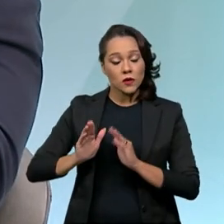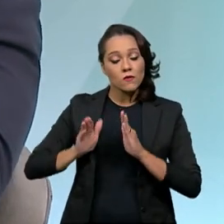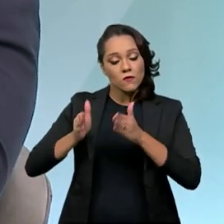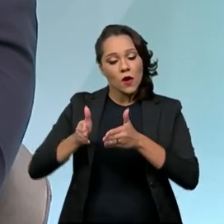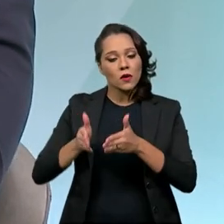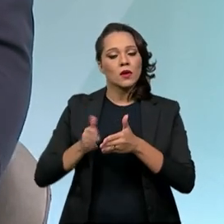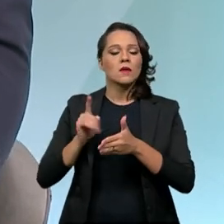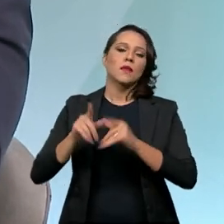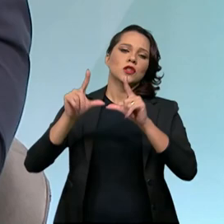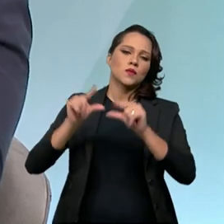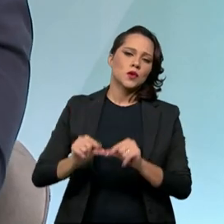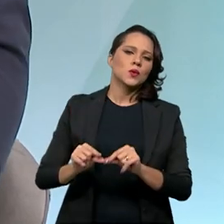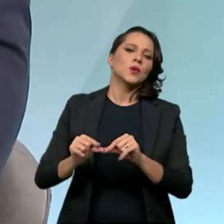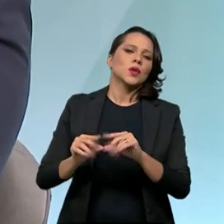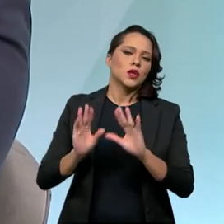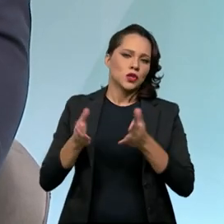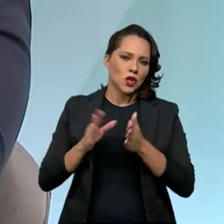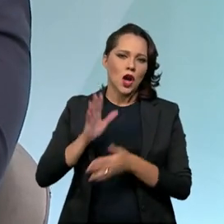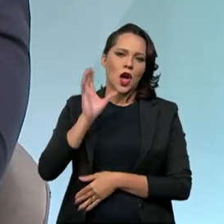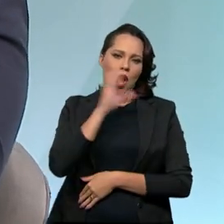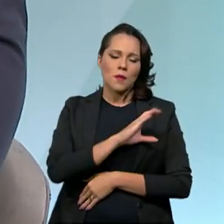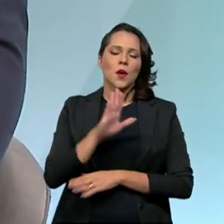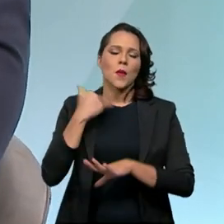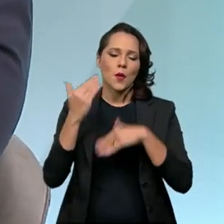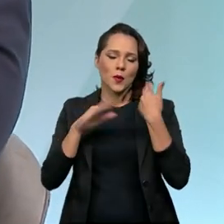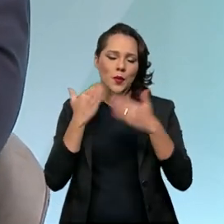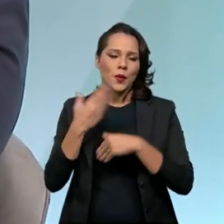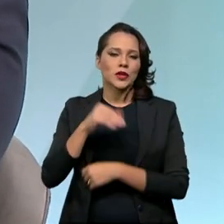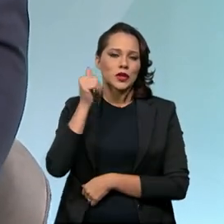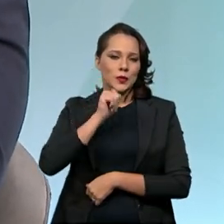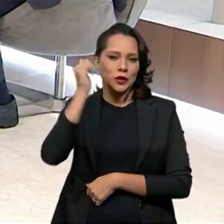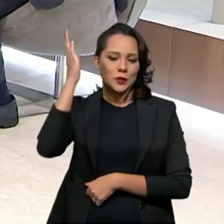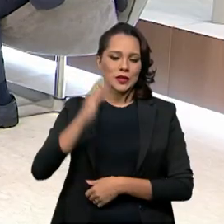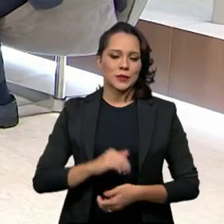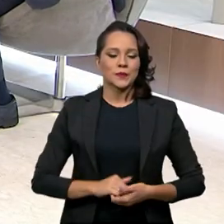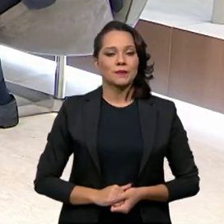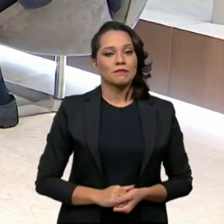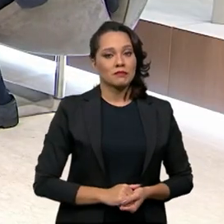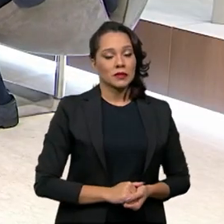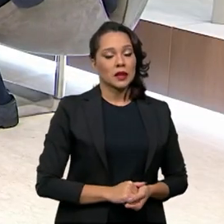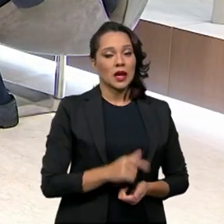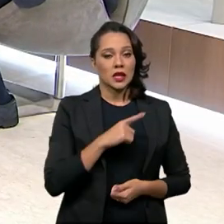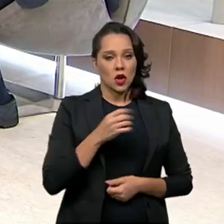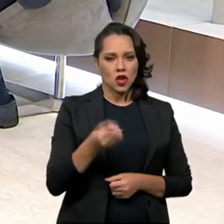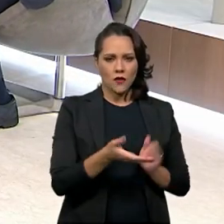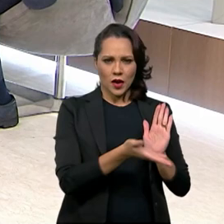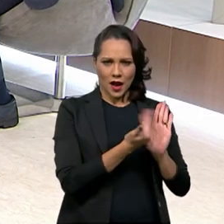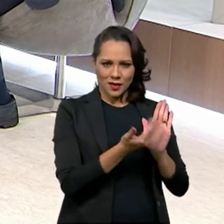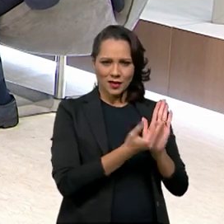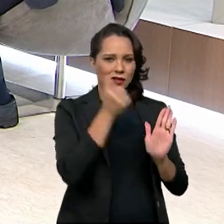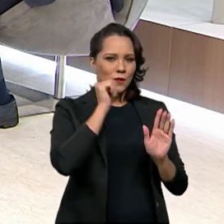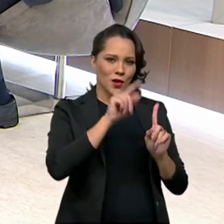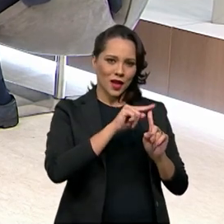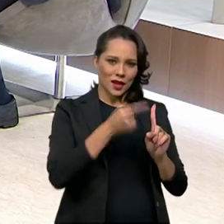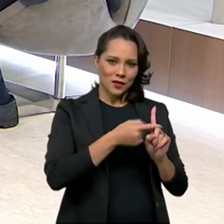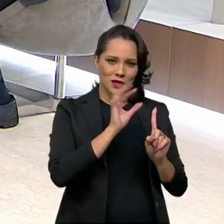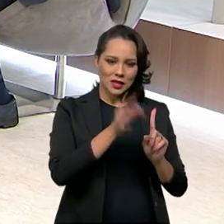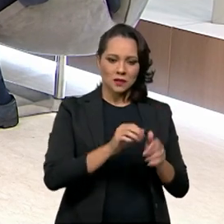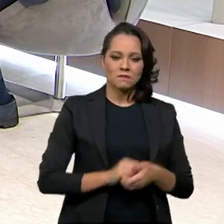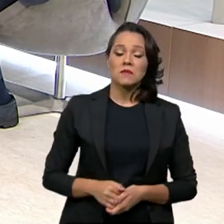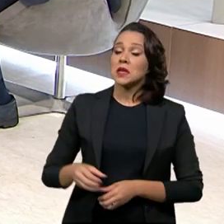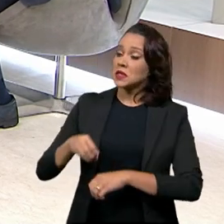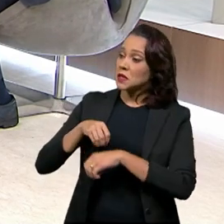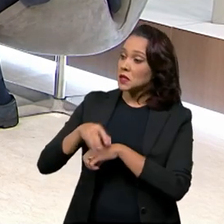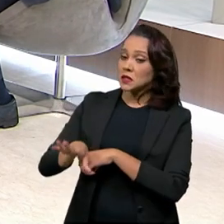forte para diminuir de forma muito rápida a mortalidade materna do Brasil. E tem uma nova caderneta da gestante também, é isso? Sim,